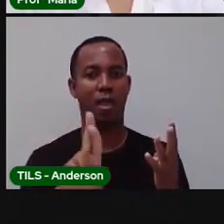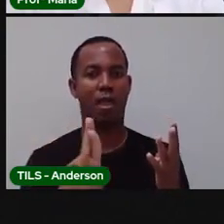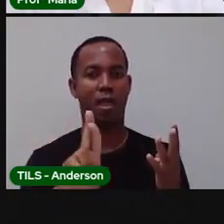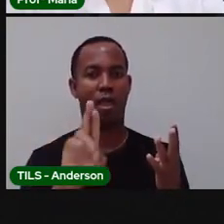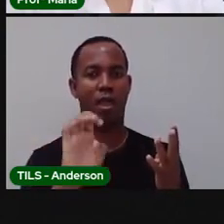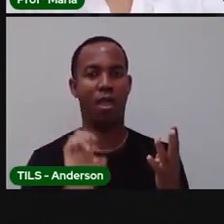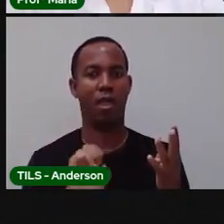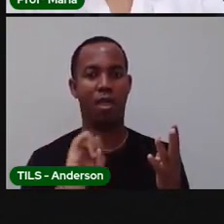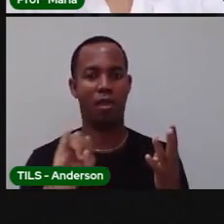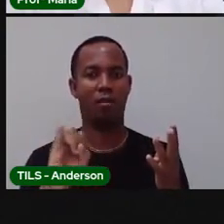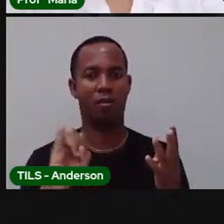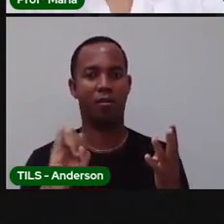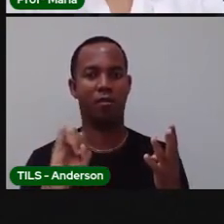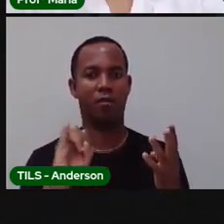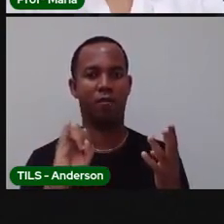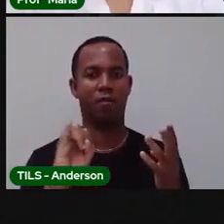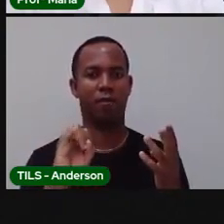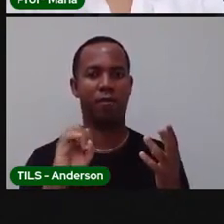Mão.